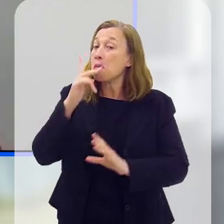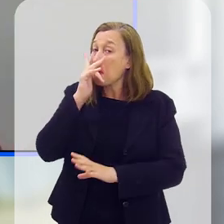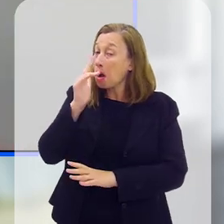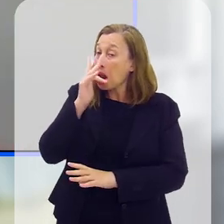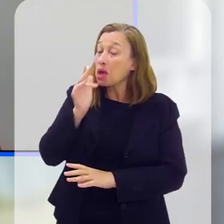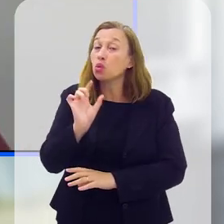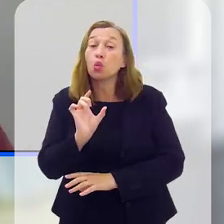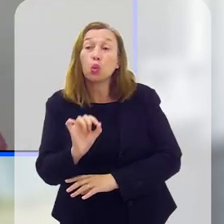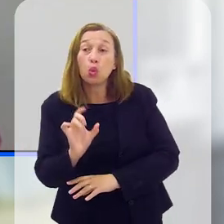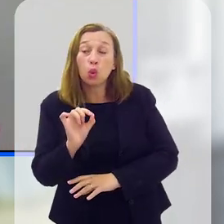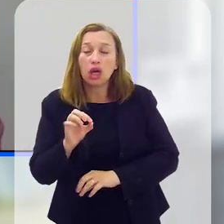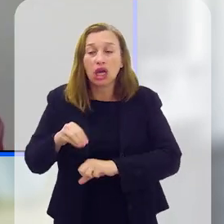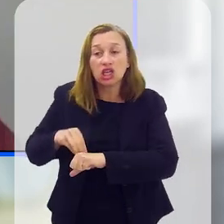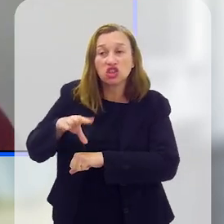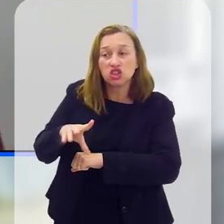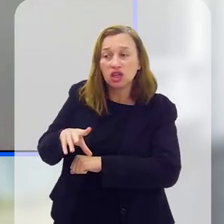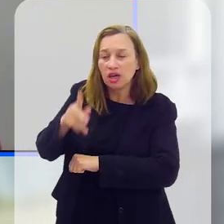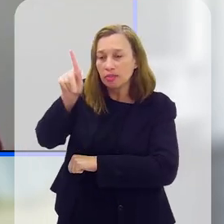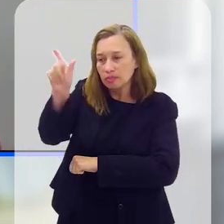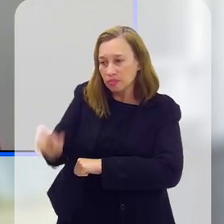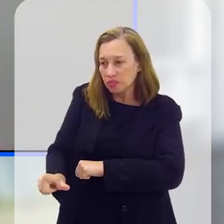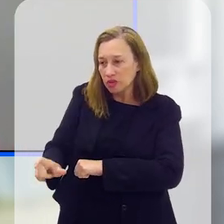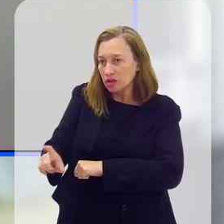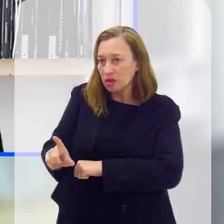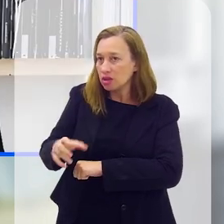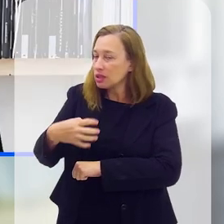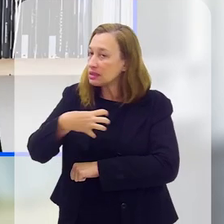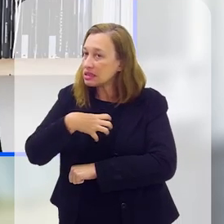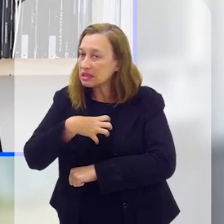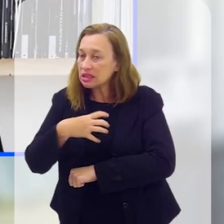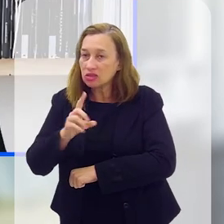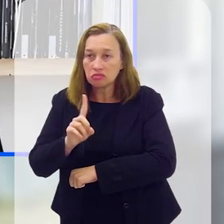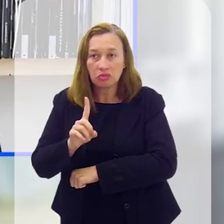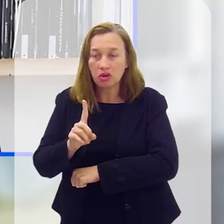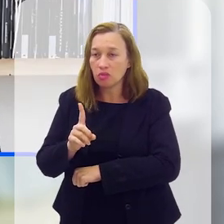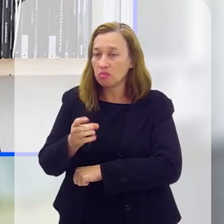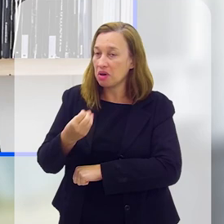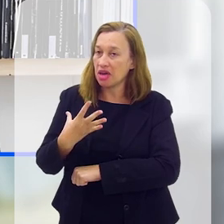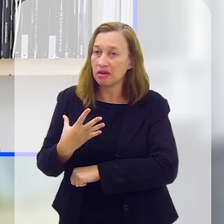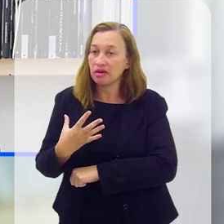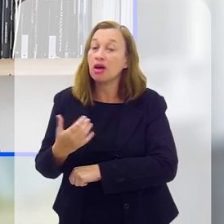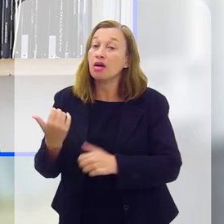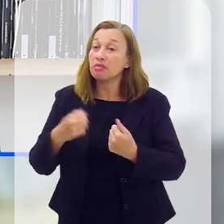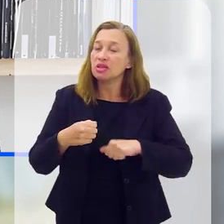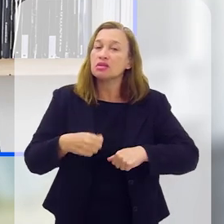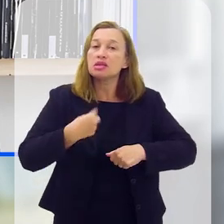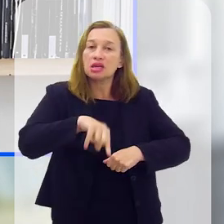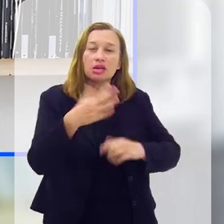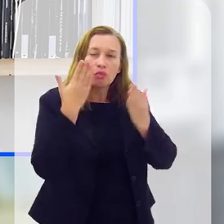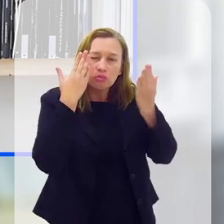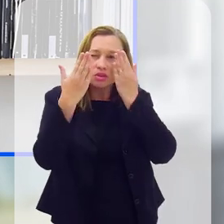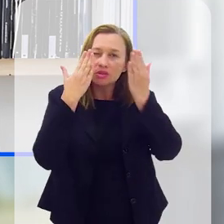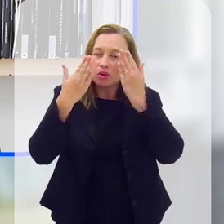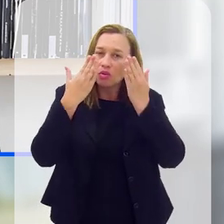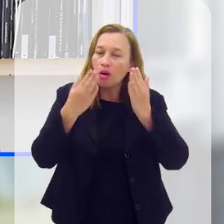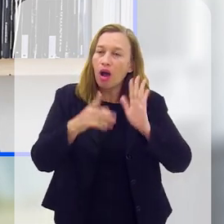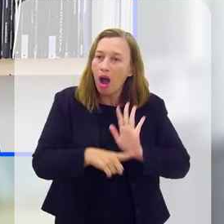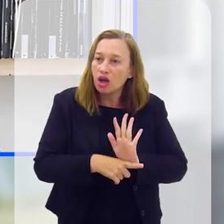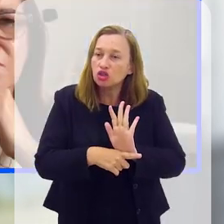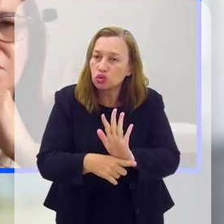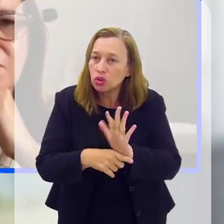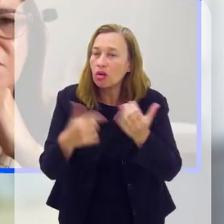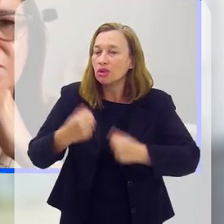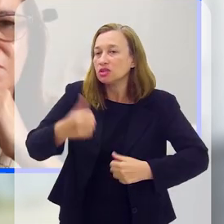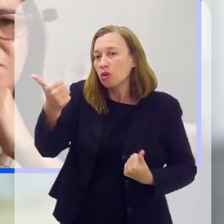me parece que indica que essa pessoa não está bem. Exatamente, você chegar ao psicólogo, né? A pessoa, ela precisa de